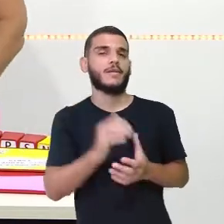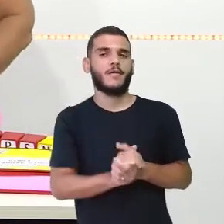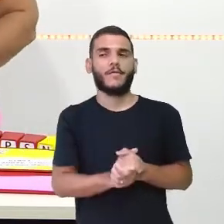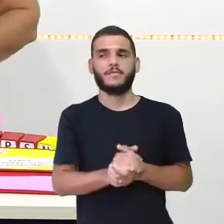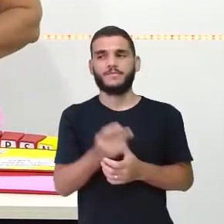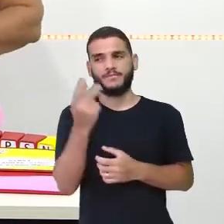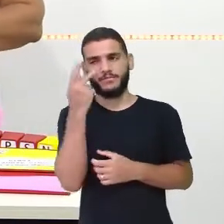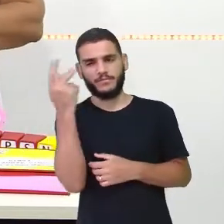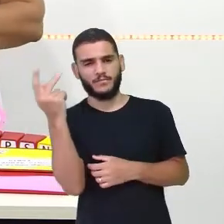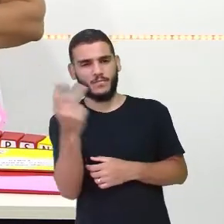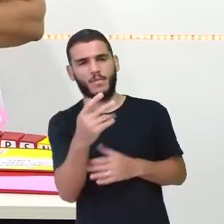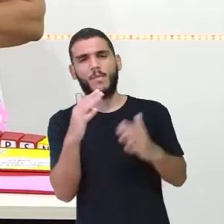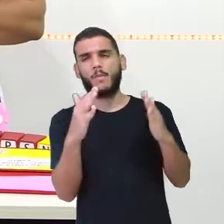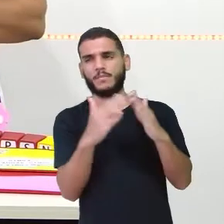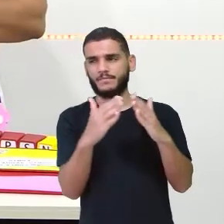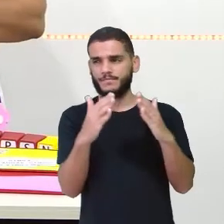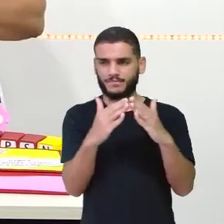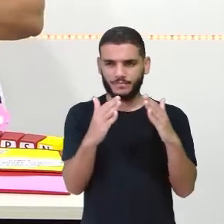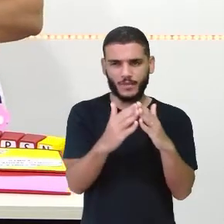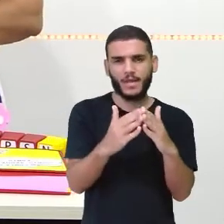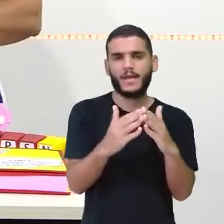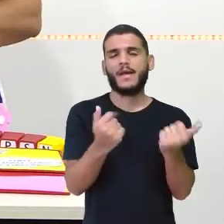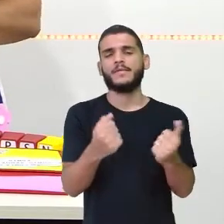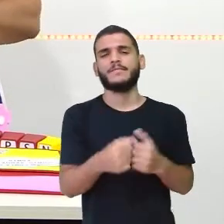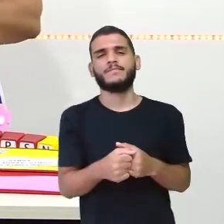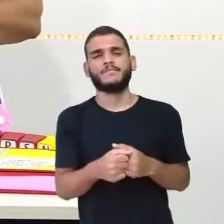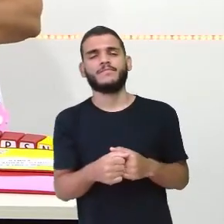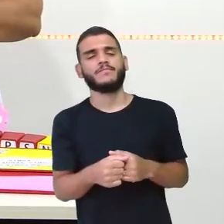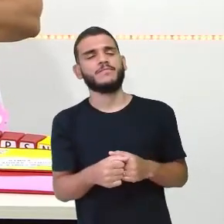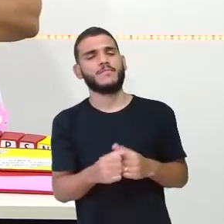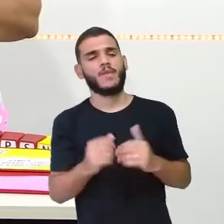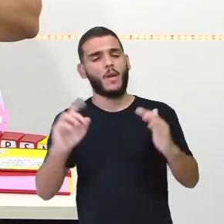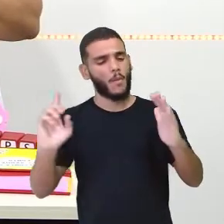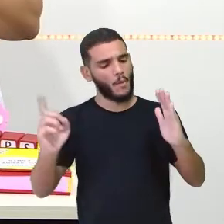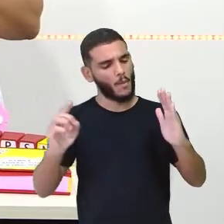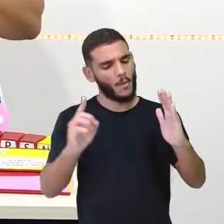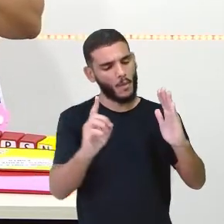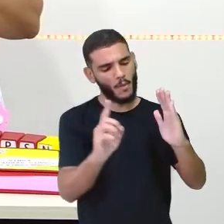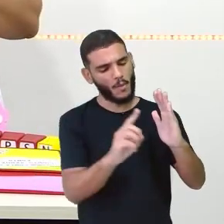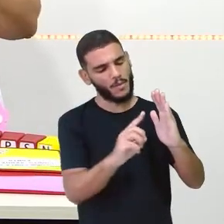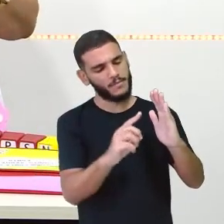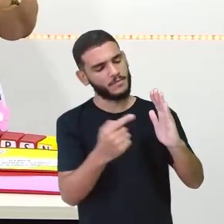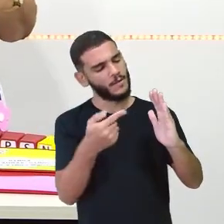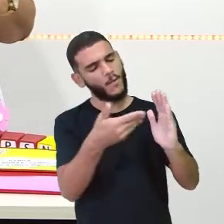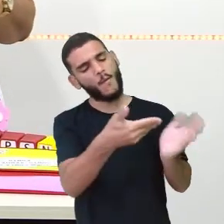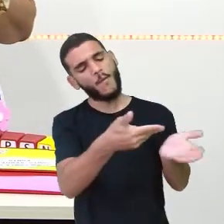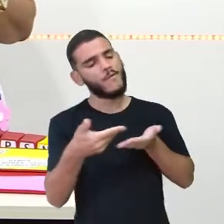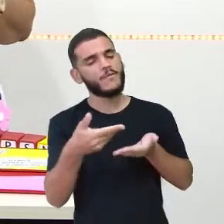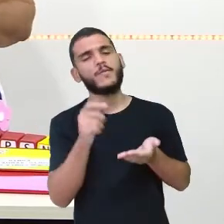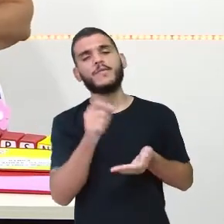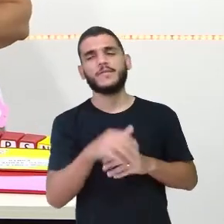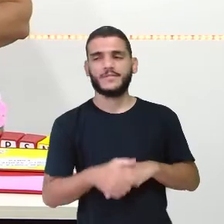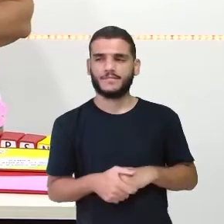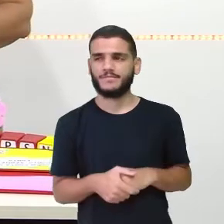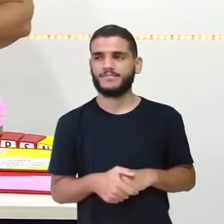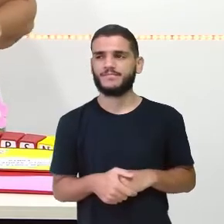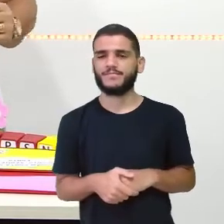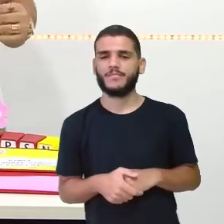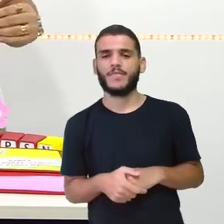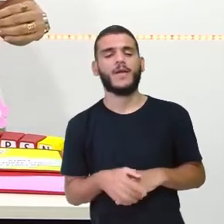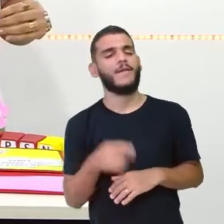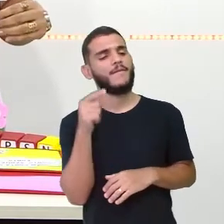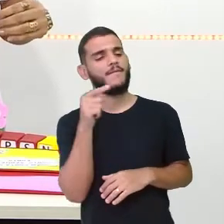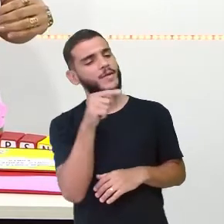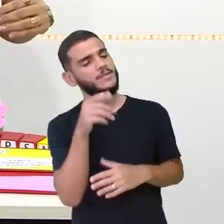raposa, foi voando lá na casa da raposa e fez um convite. E disse assim. Dona